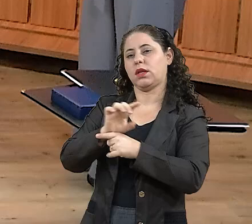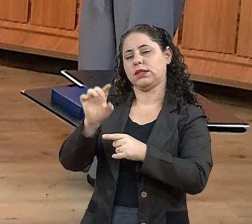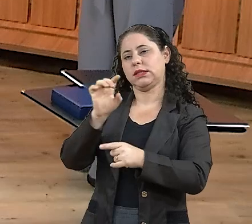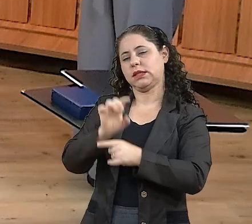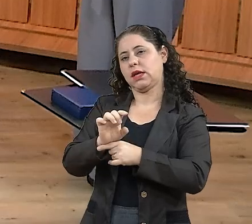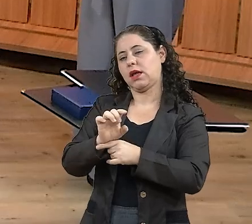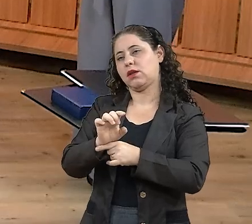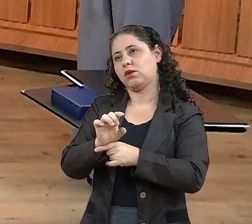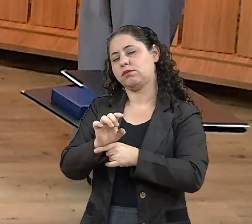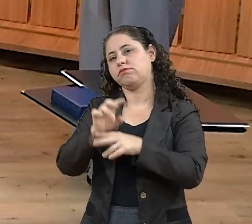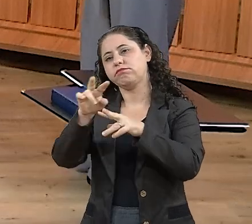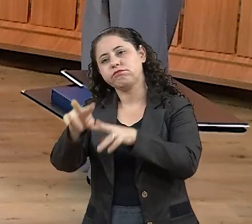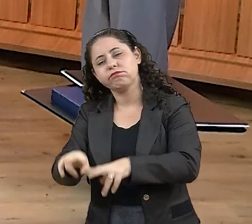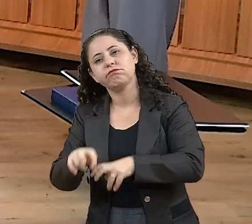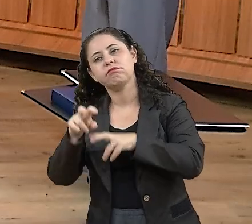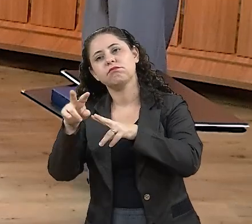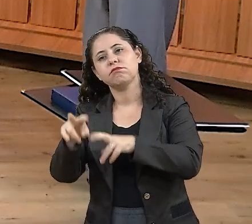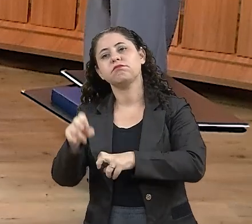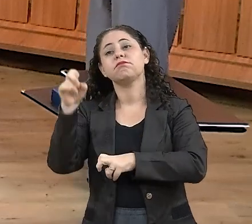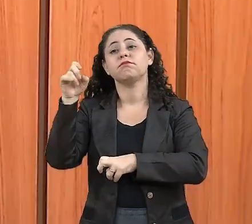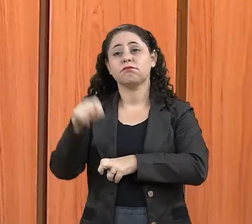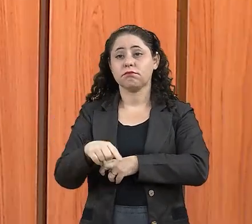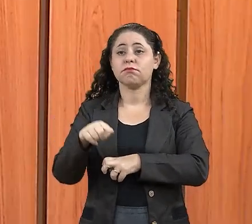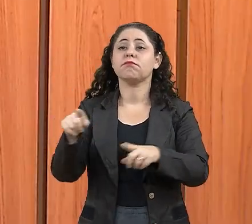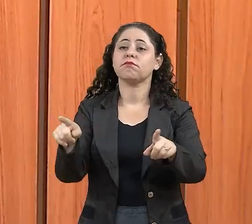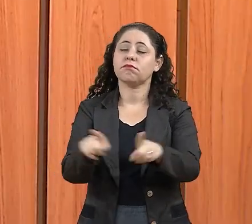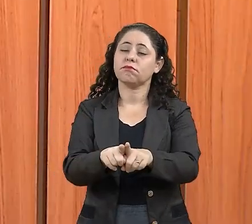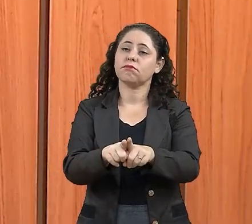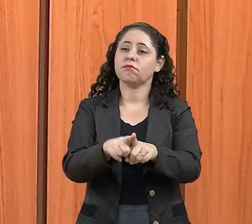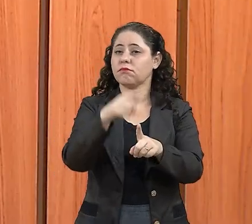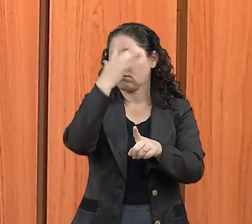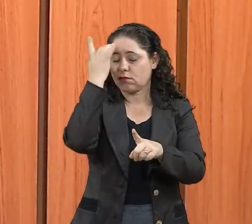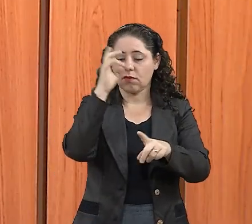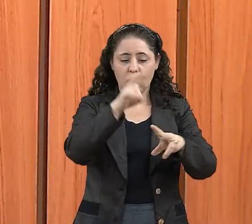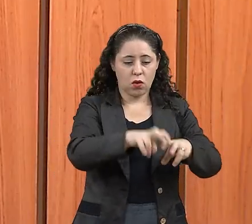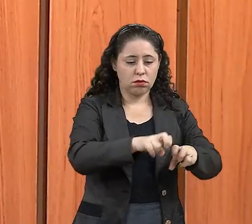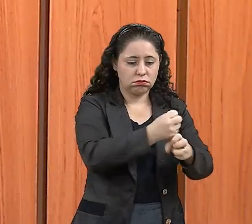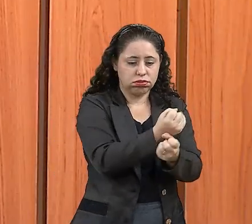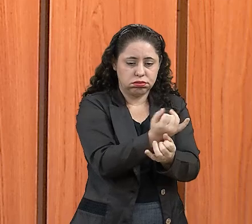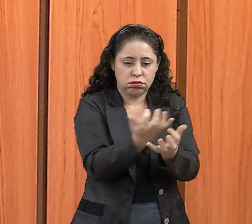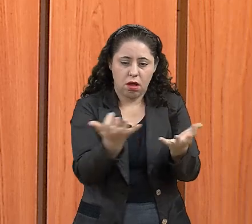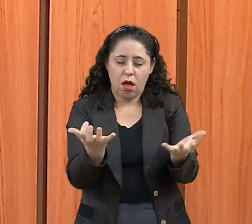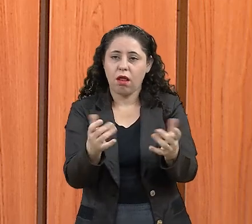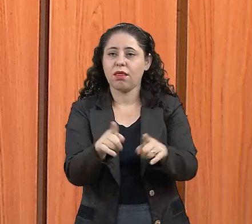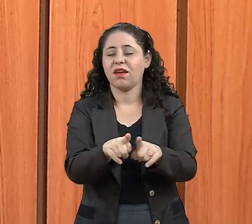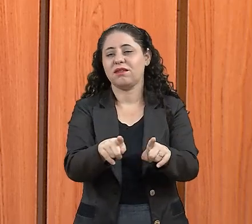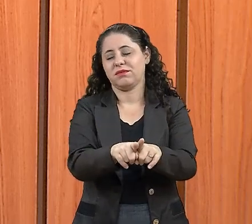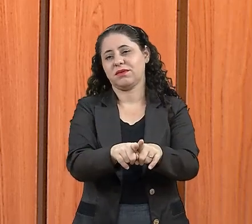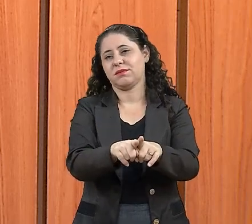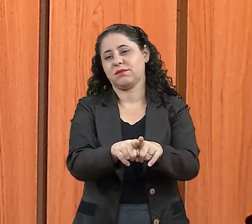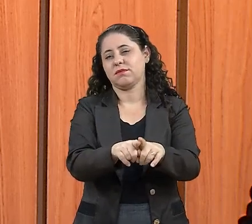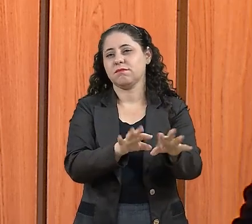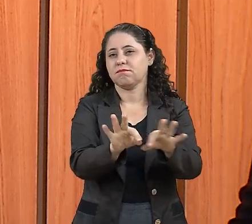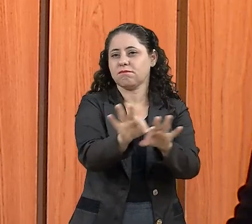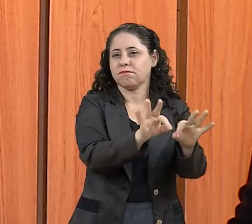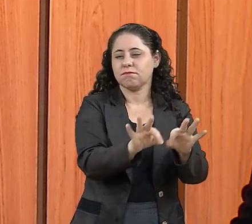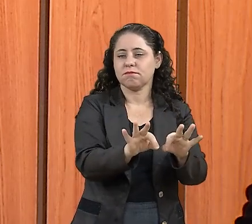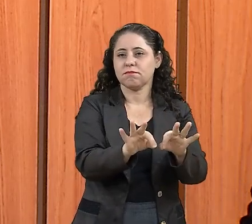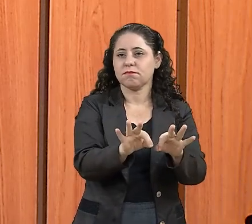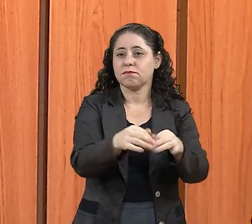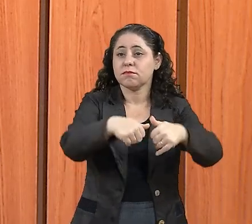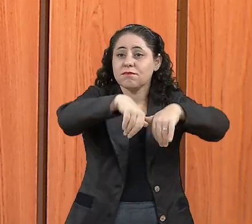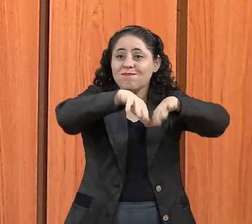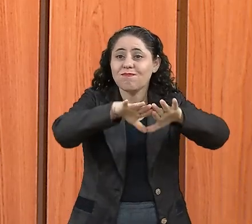agricultores que vieram para cá, né? Pecuaristas, que aqui desenvolveram sua terra e aqui firmaram